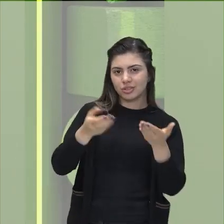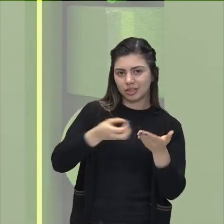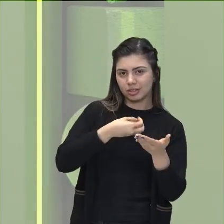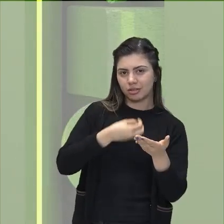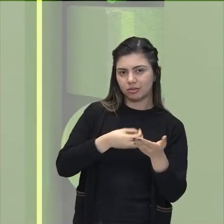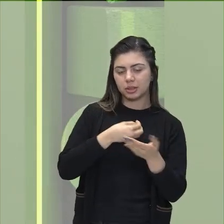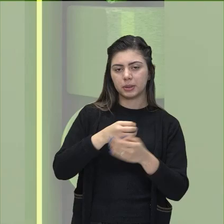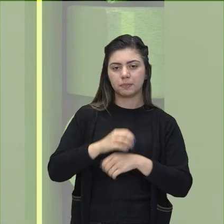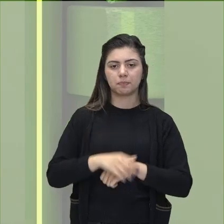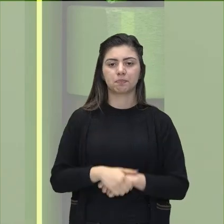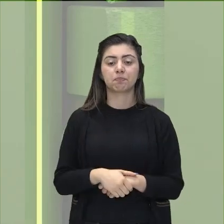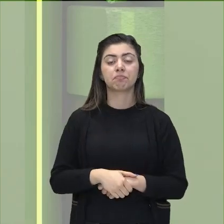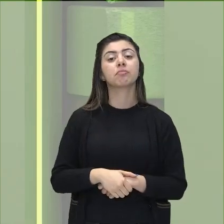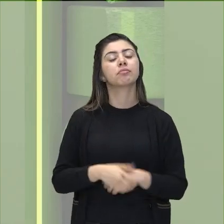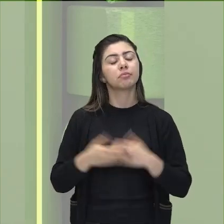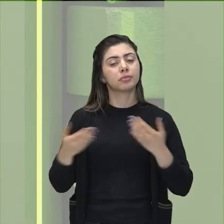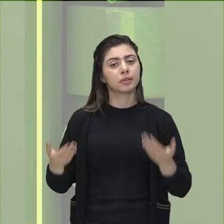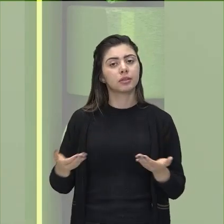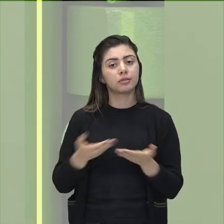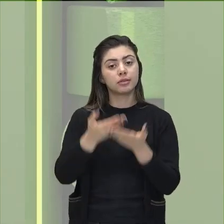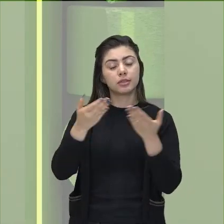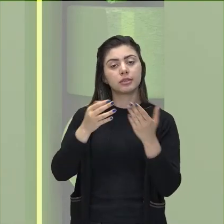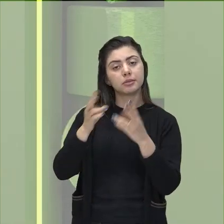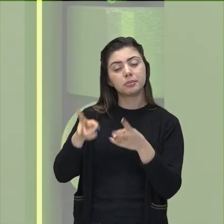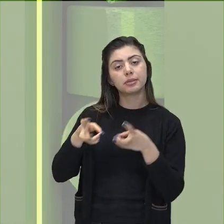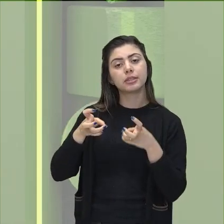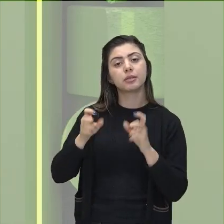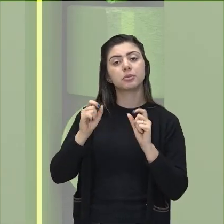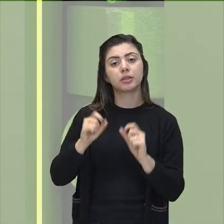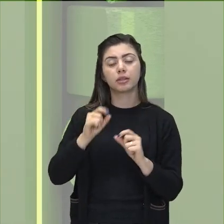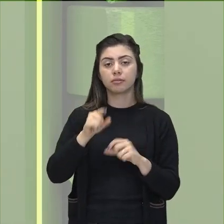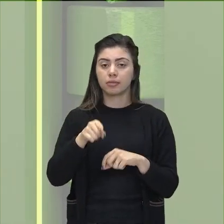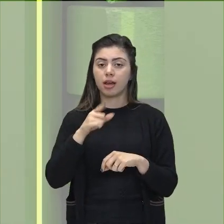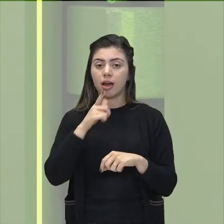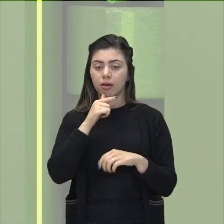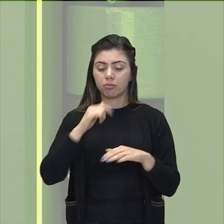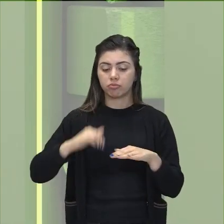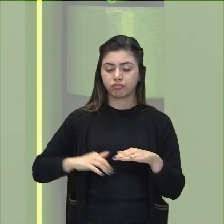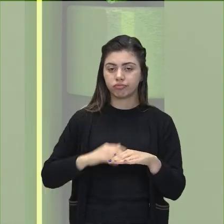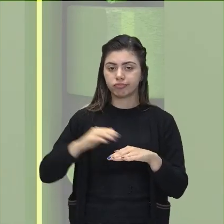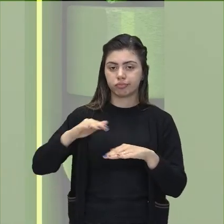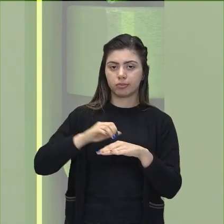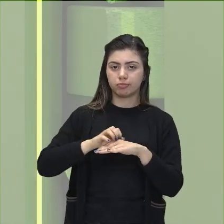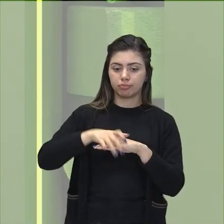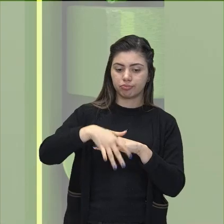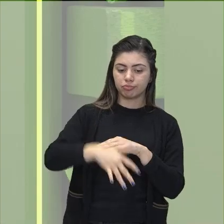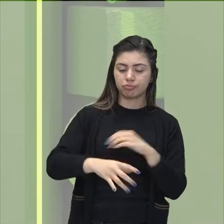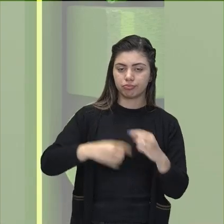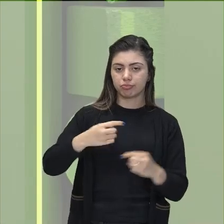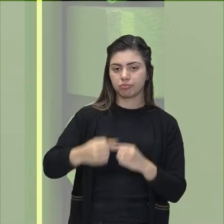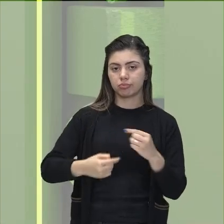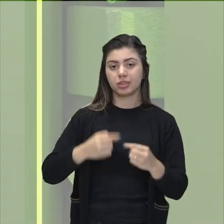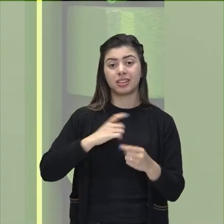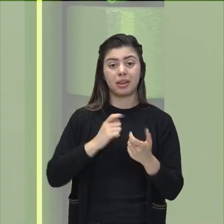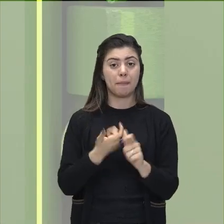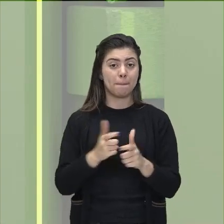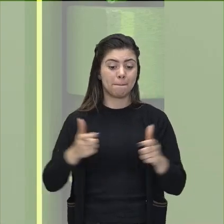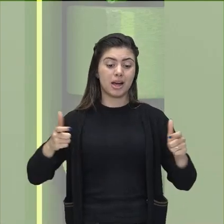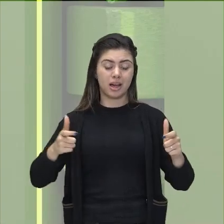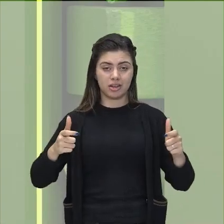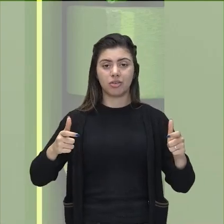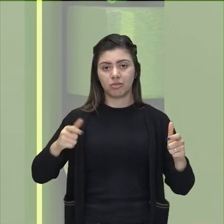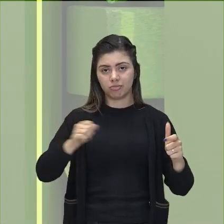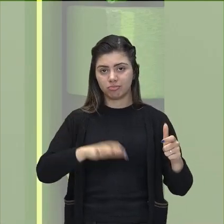tá, pessoal? Vocês vão perceber que as hidrelétricas, elas têm o maior número, né, de produção de energia elétrica.